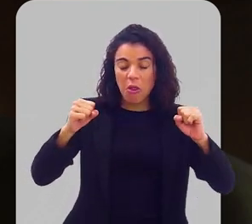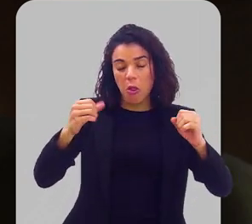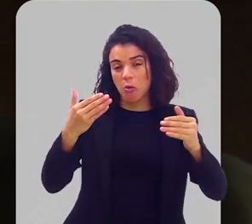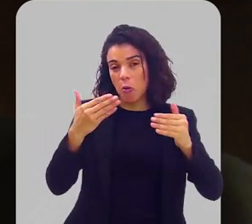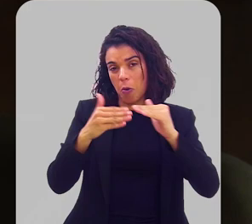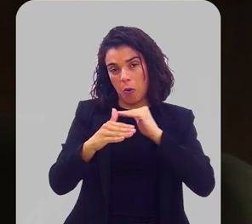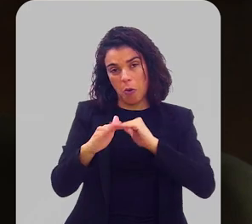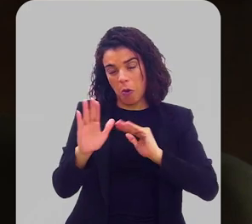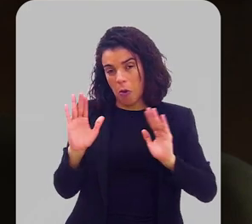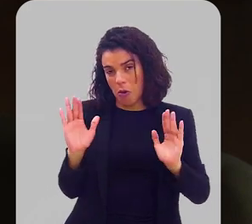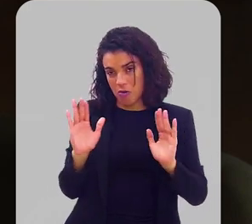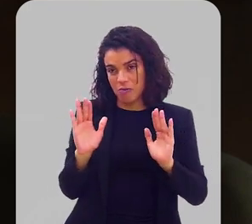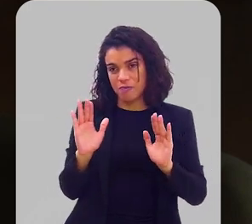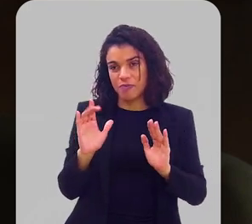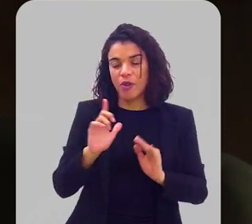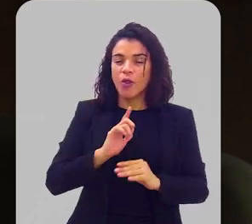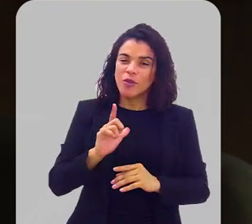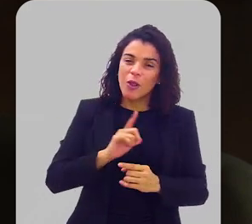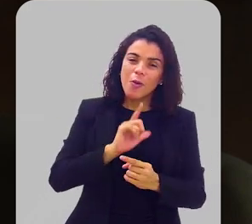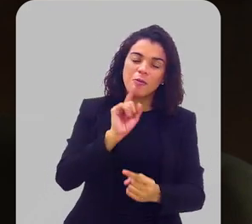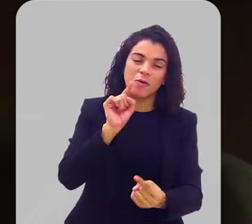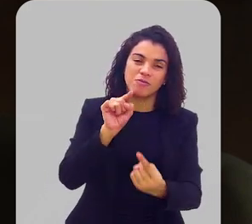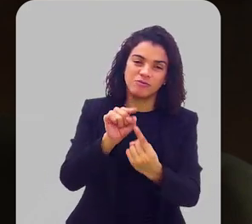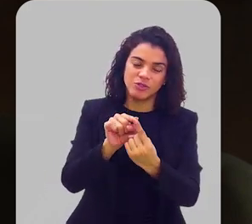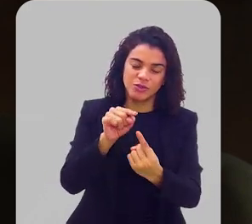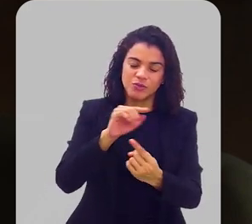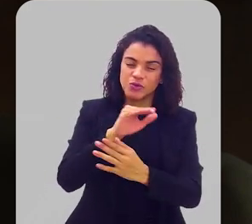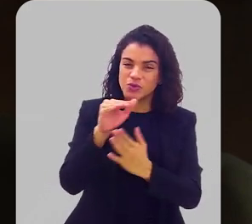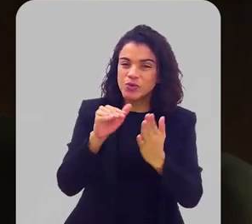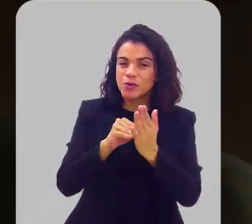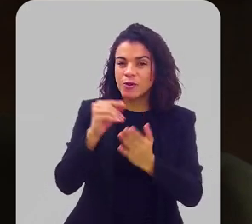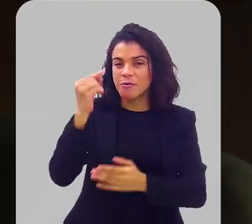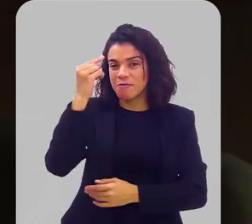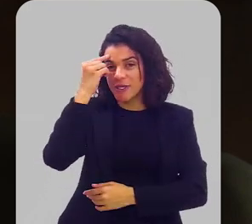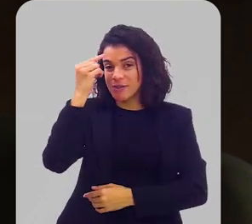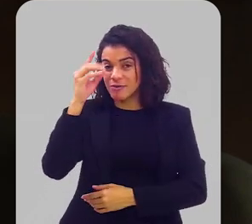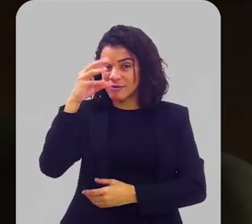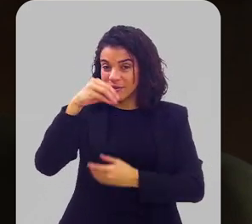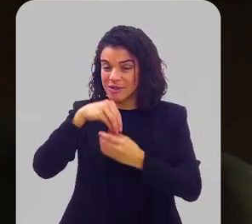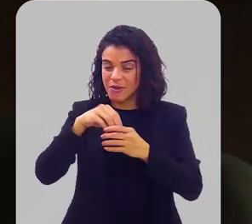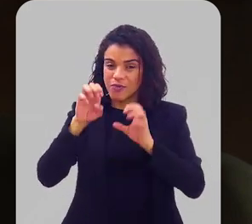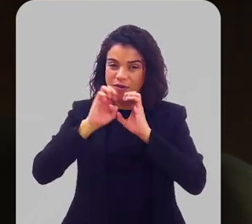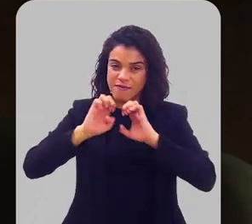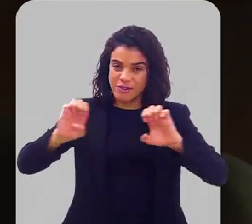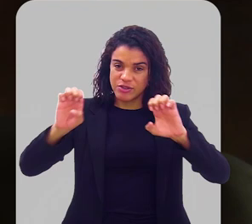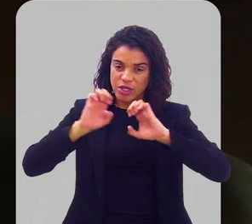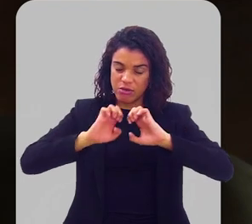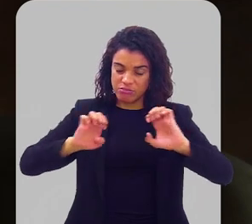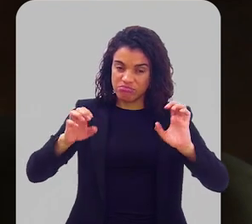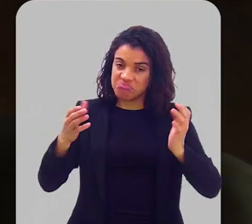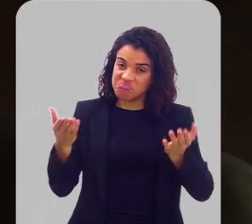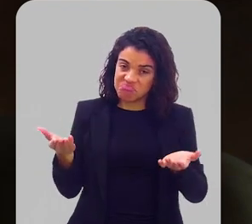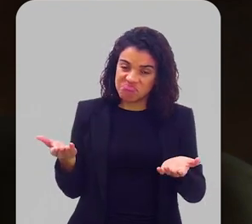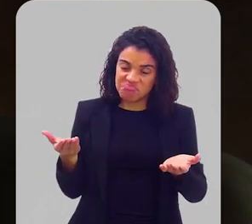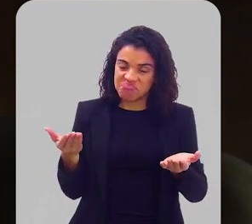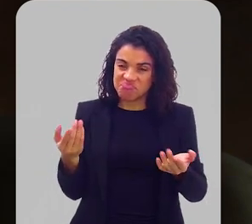porque eu tenho os meus propósitos e aquilo que eu penso no evangelho. Então, isso não